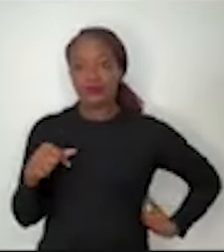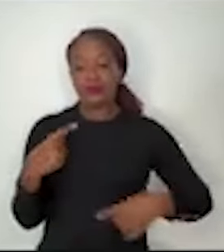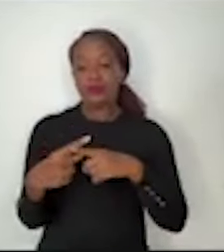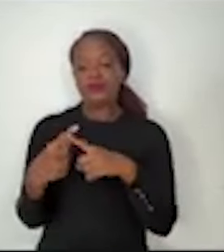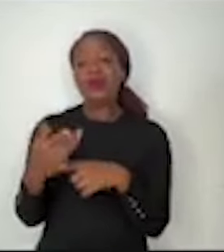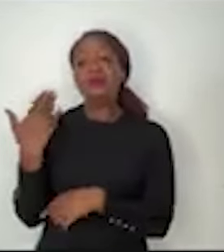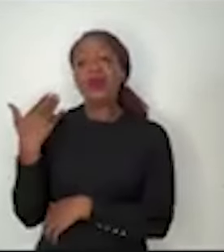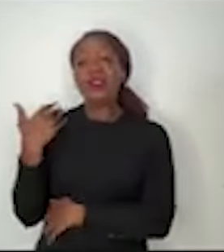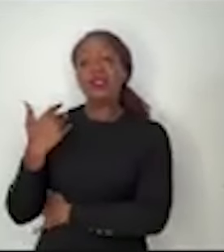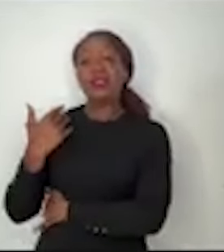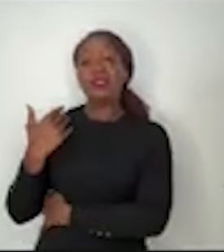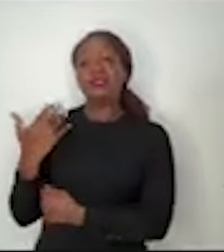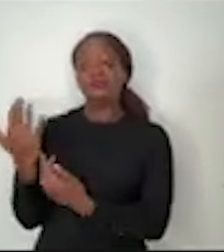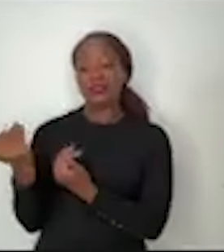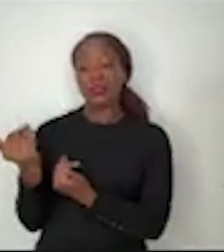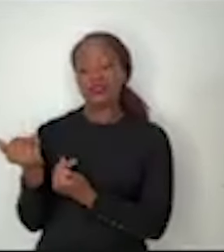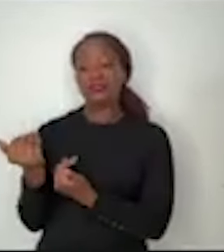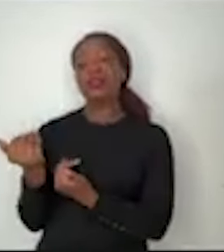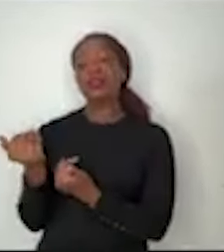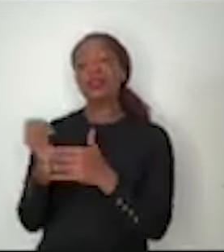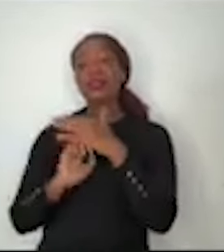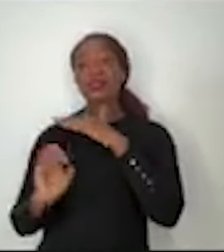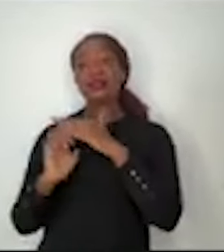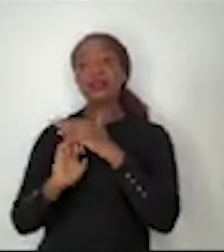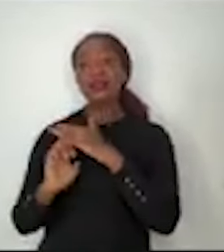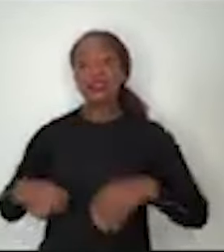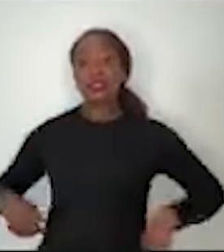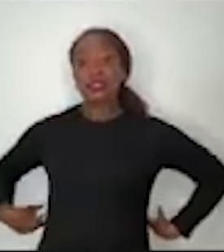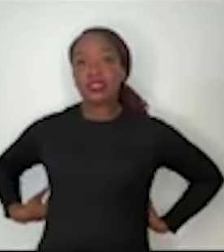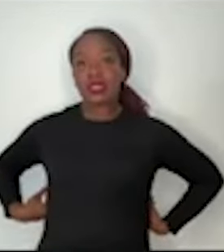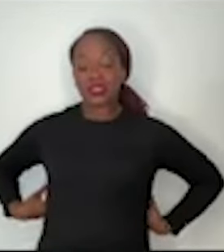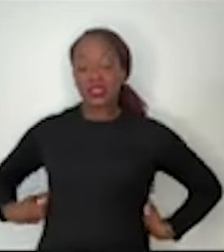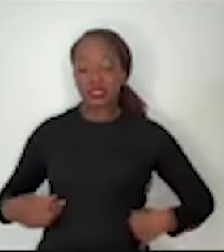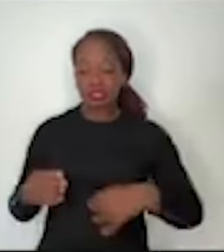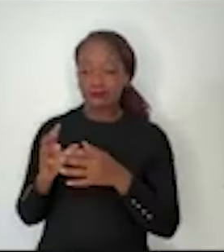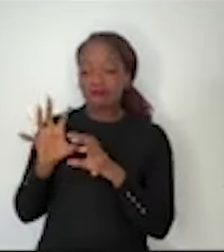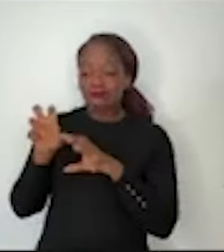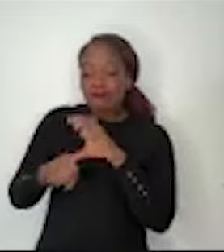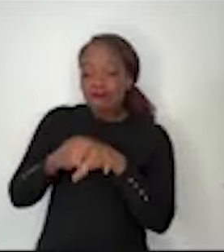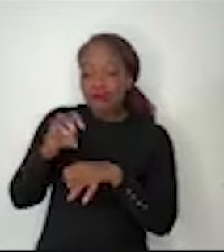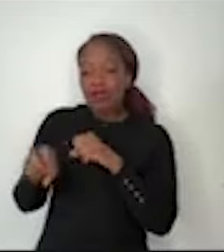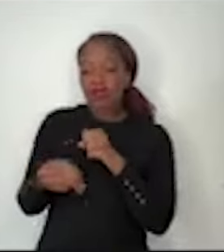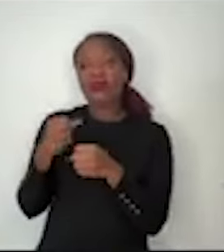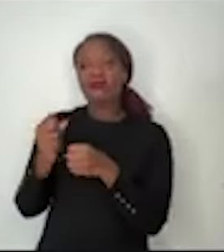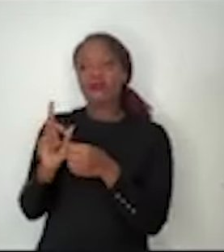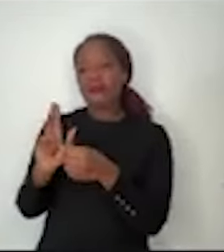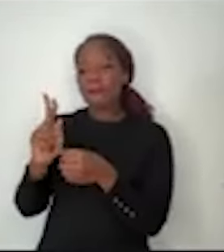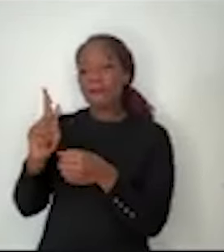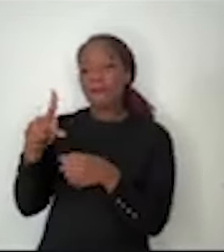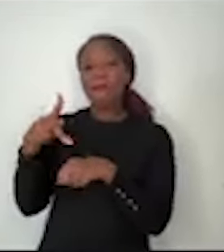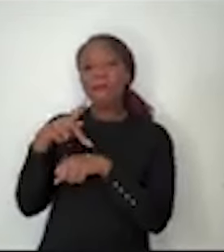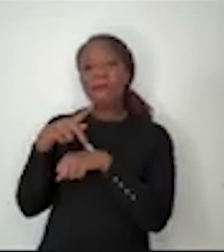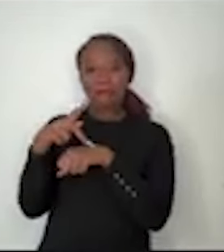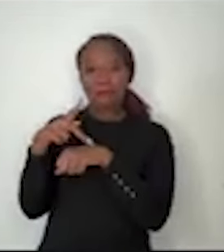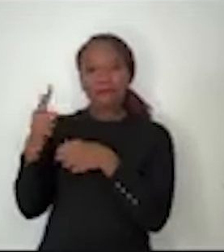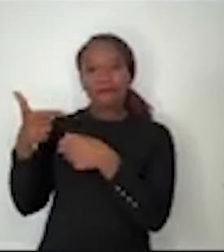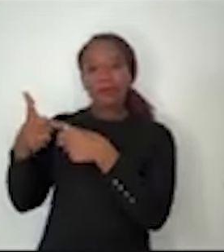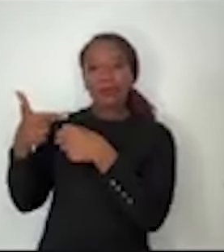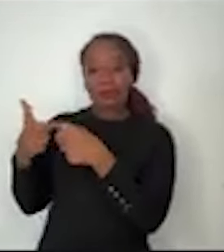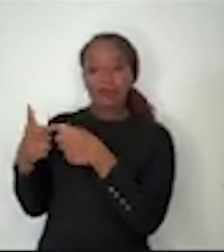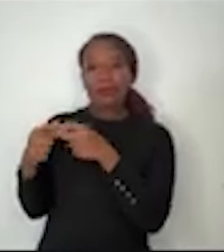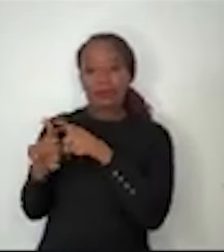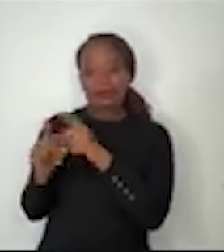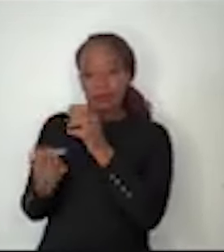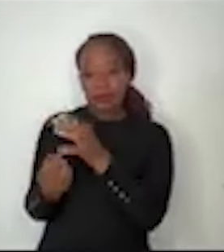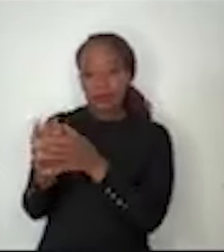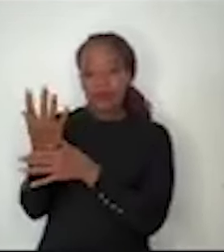empresas mais valiosas do mundo eram as que exploravam petróleo, como a Exxon e a Shell, as que fabricavam automóveis, como a Ford e a